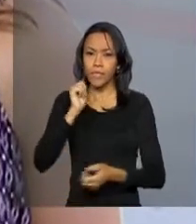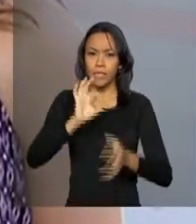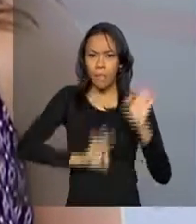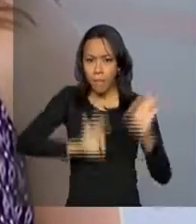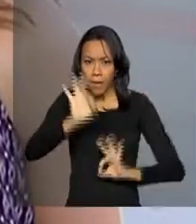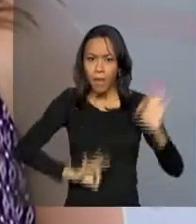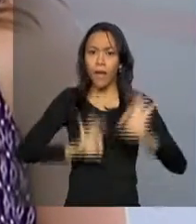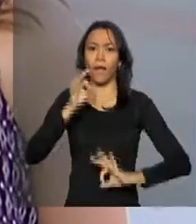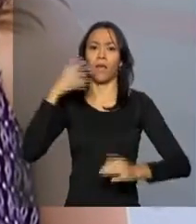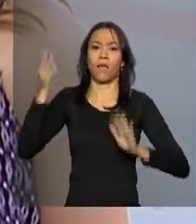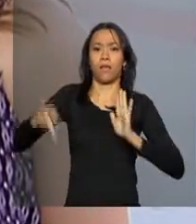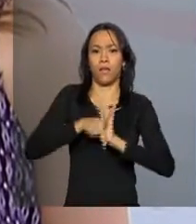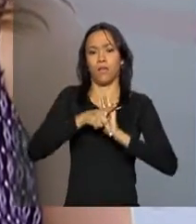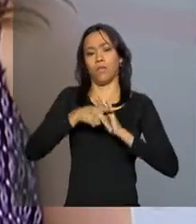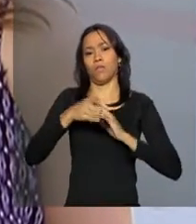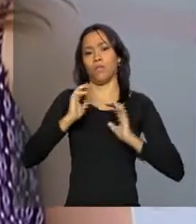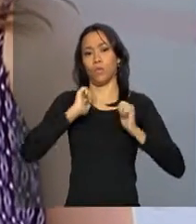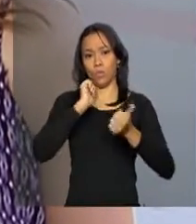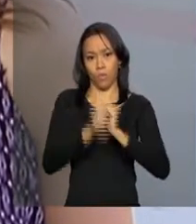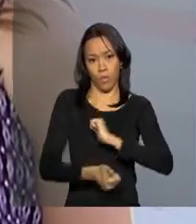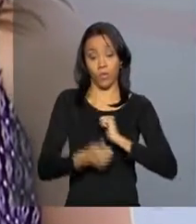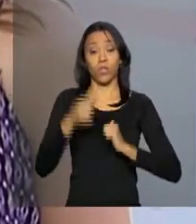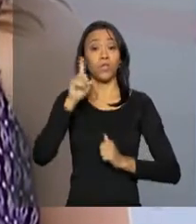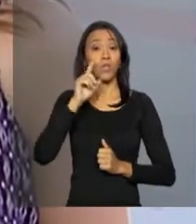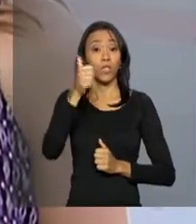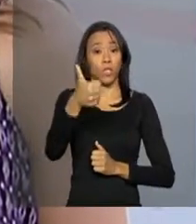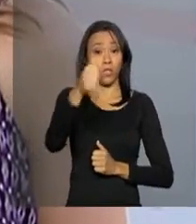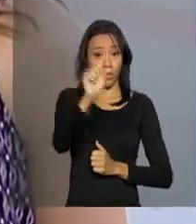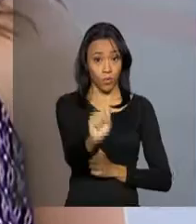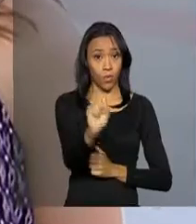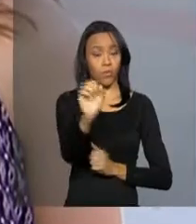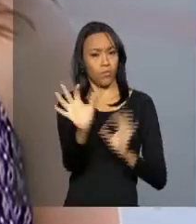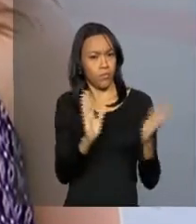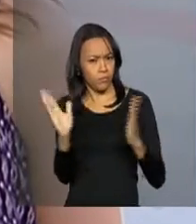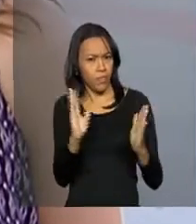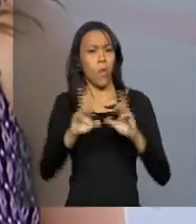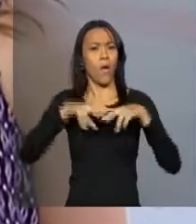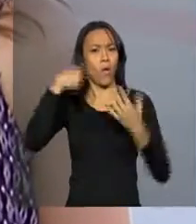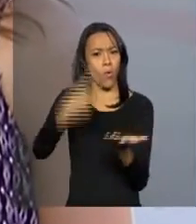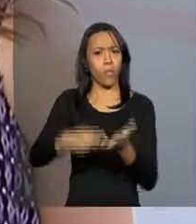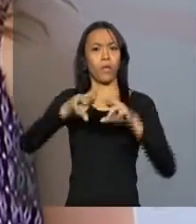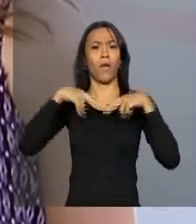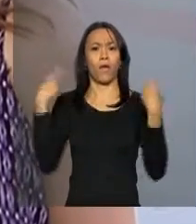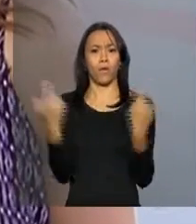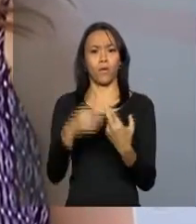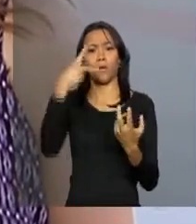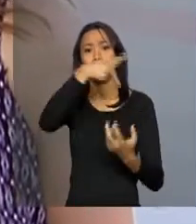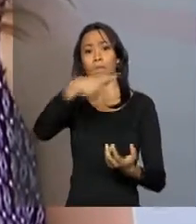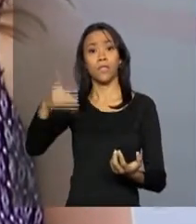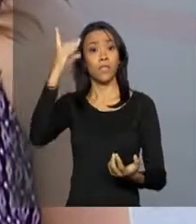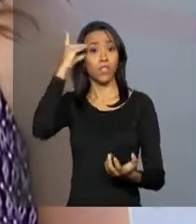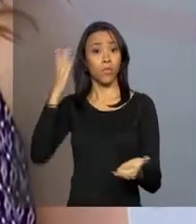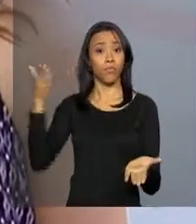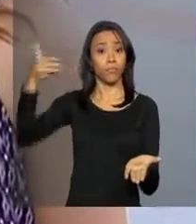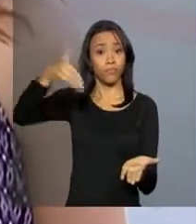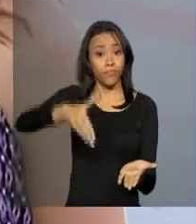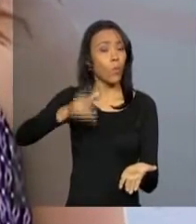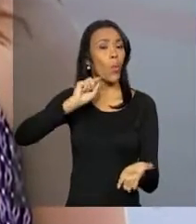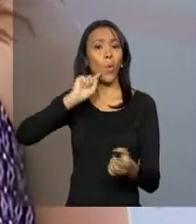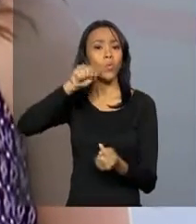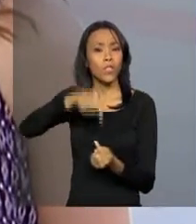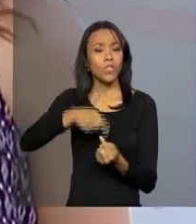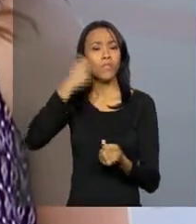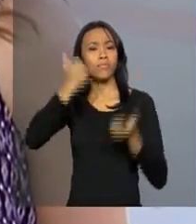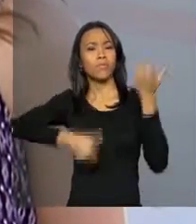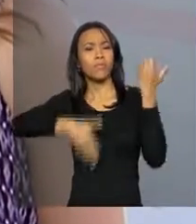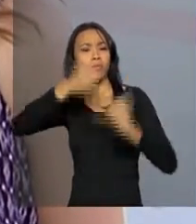Olímpicos e Paraolímpicos de 2016. No dia 18, está prevista uma reunião com a presidenta Dilma Rousseff para que eles possam relatar o que